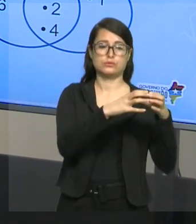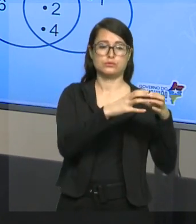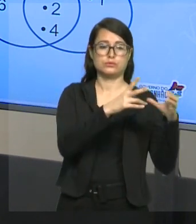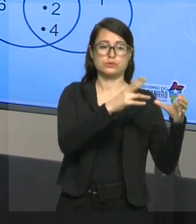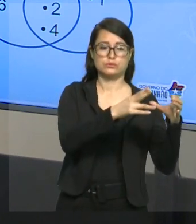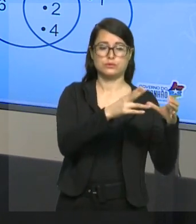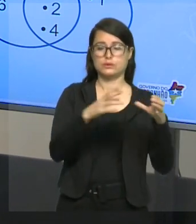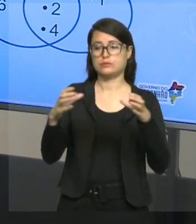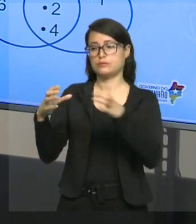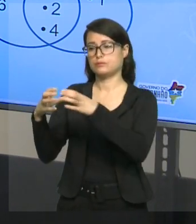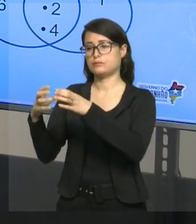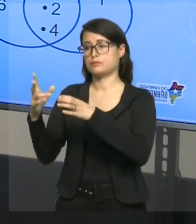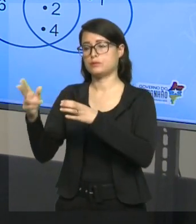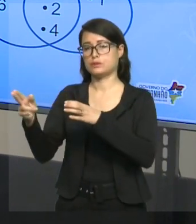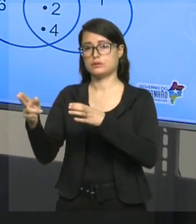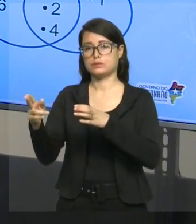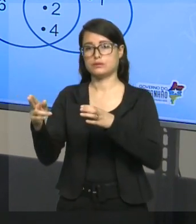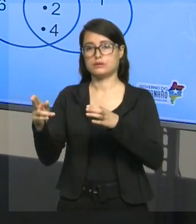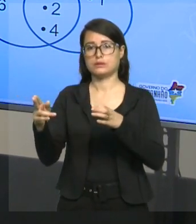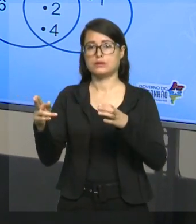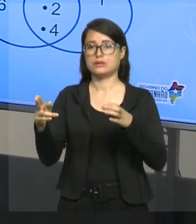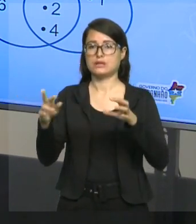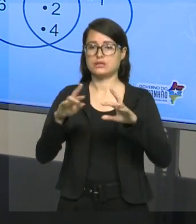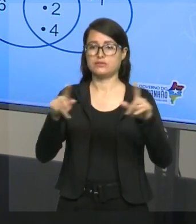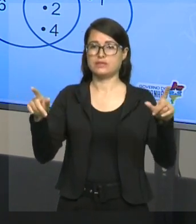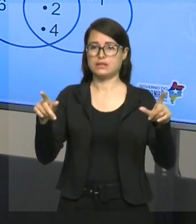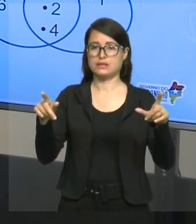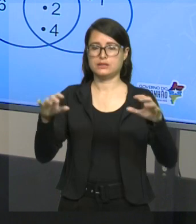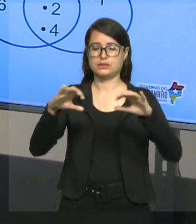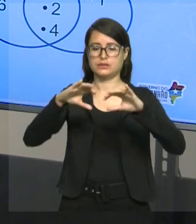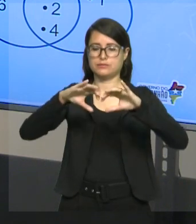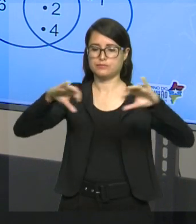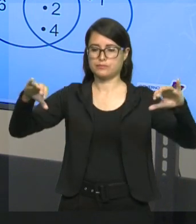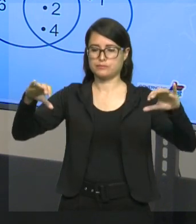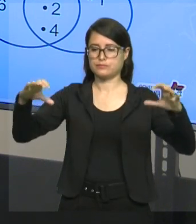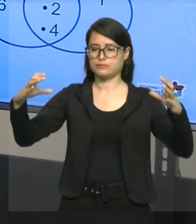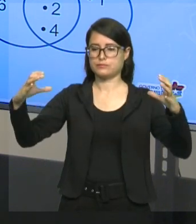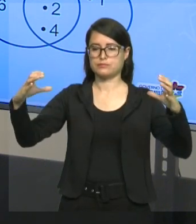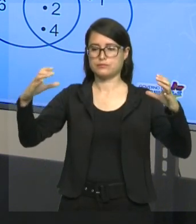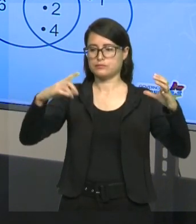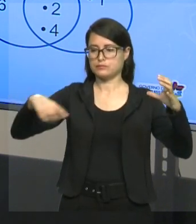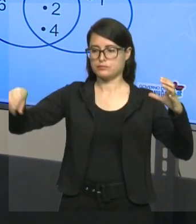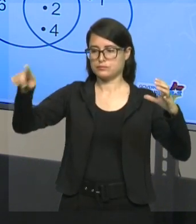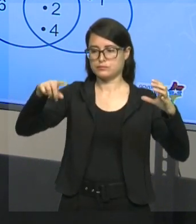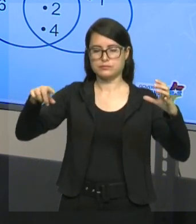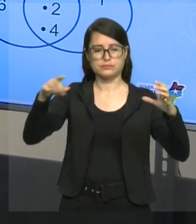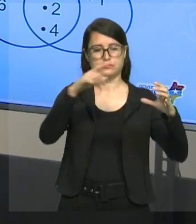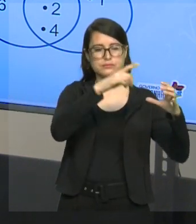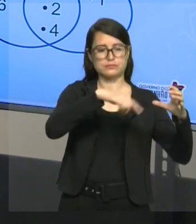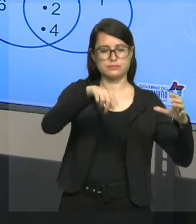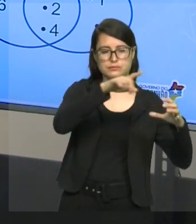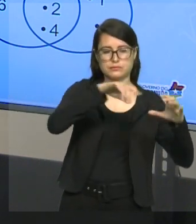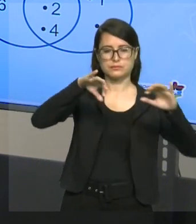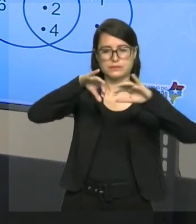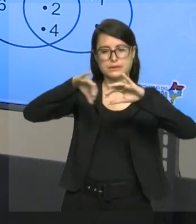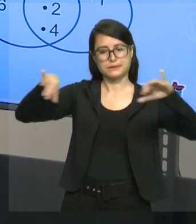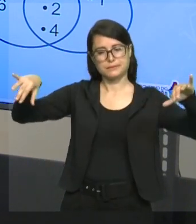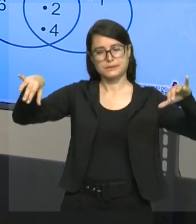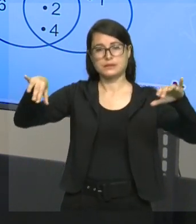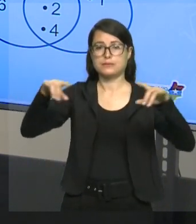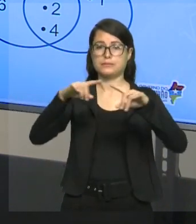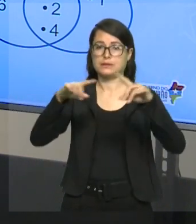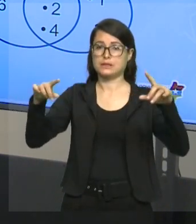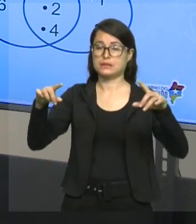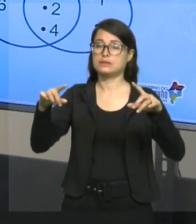os diagramas não estariam se tocando. Eu afastaria esses diagramas, tá? Eles ficariam afastados, porque não tem elementos